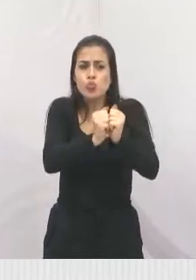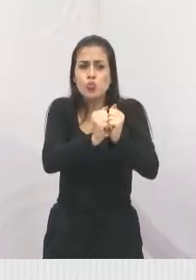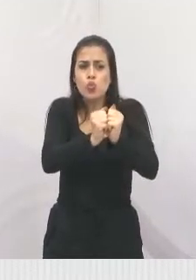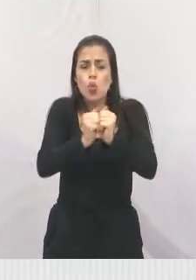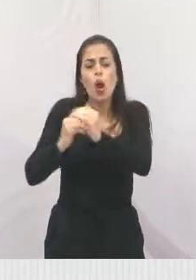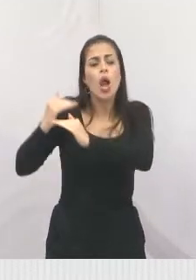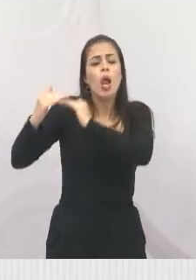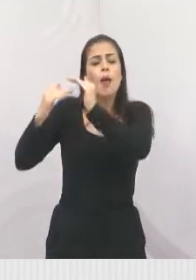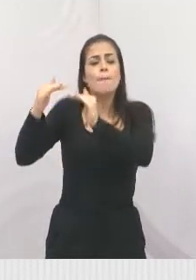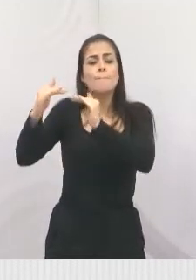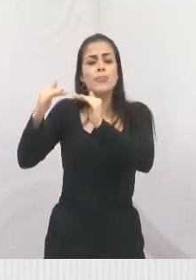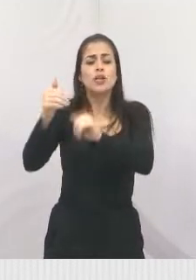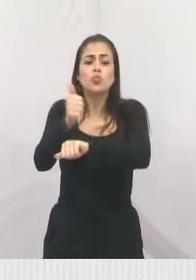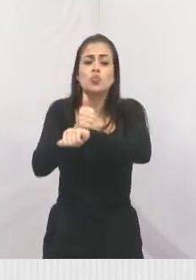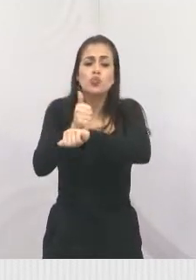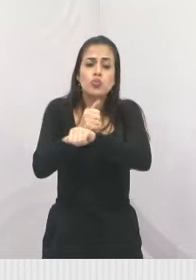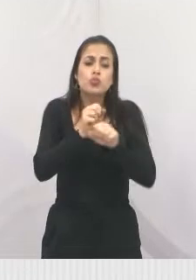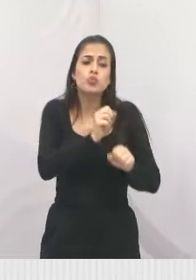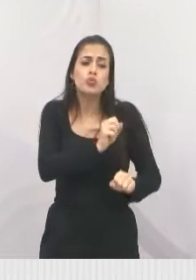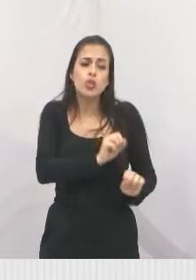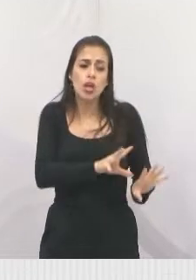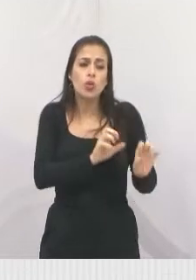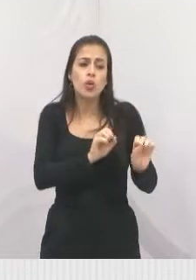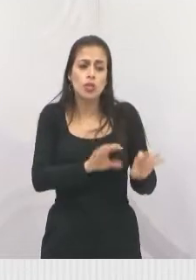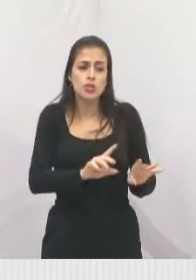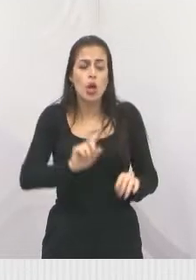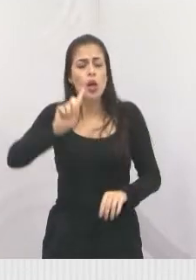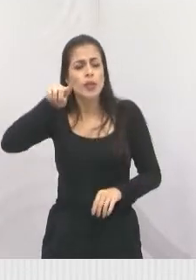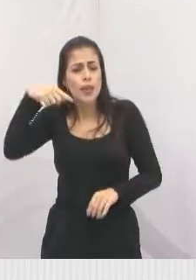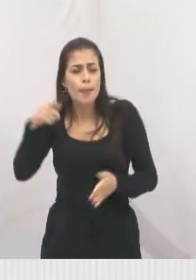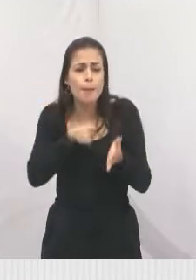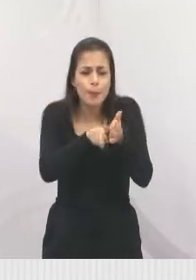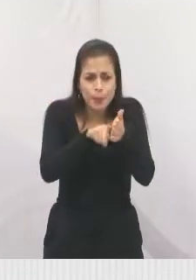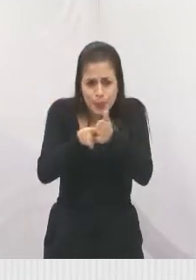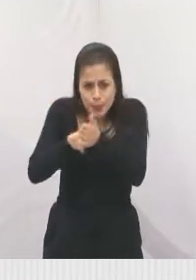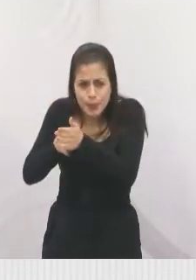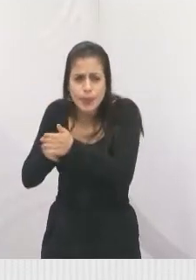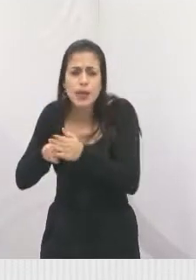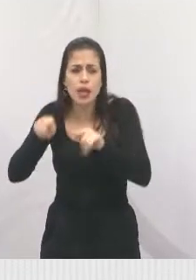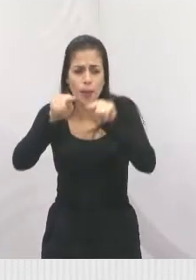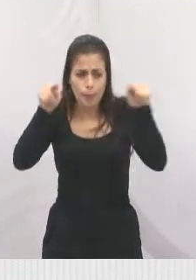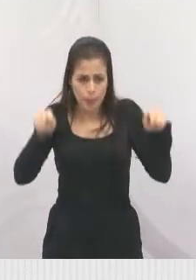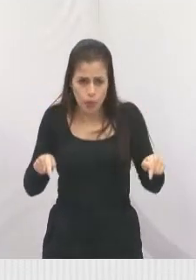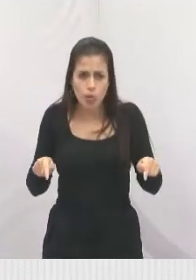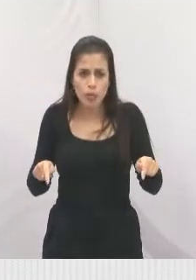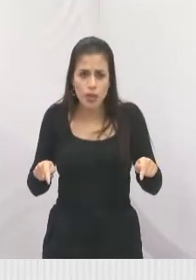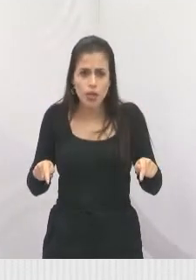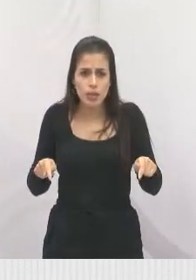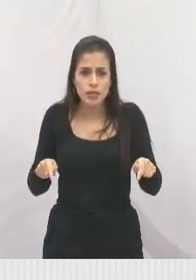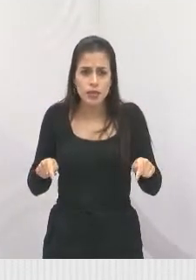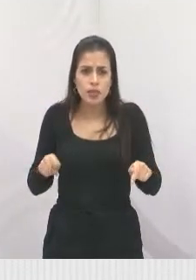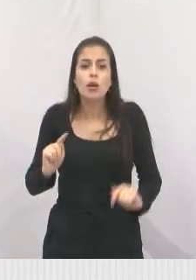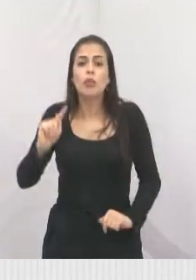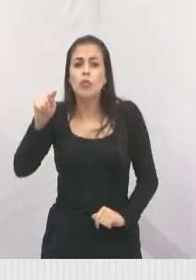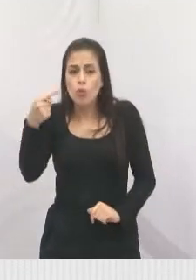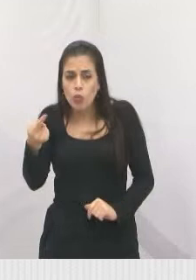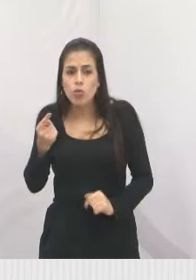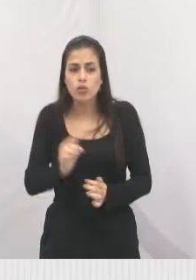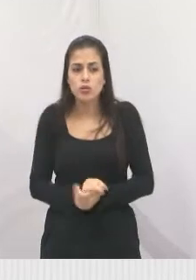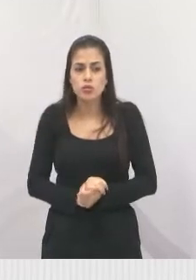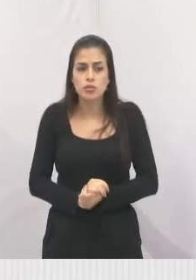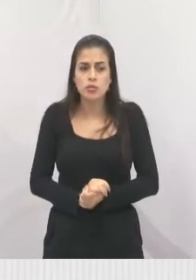de carreira. Depois dessa consulta pública, que você, por favor, pode passar mais um pouquinho? Acho que tem um outro.